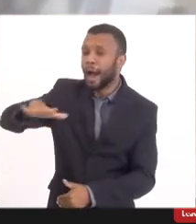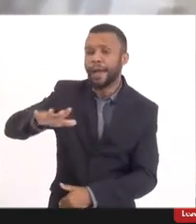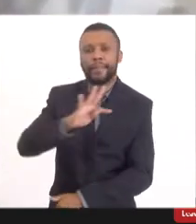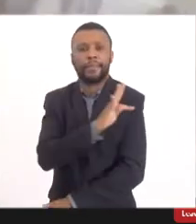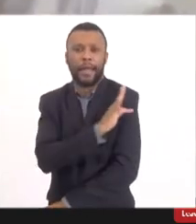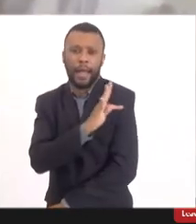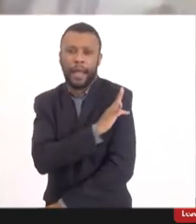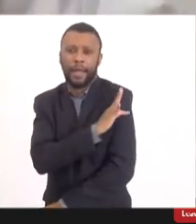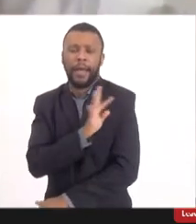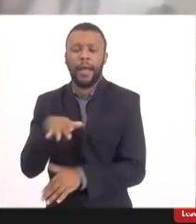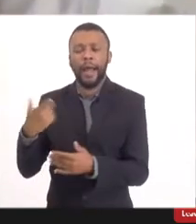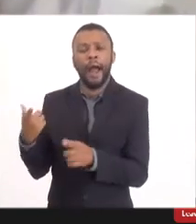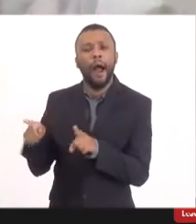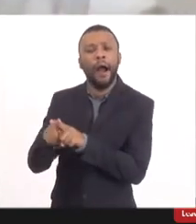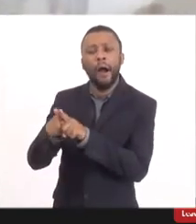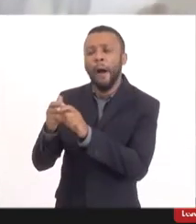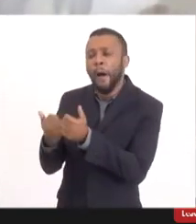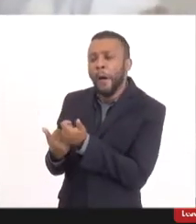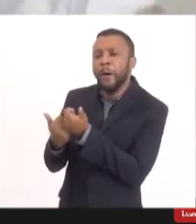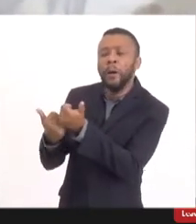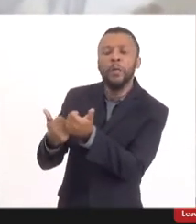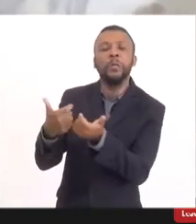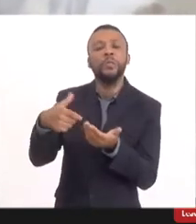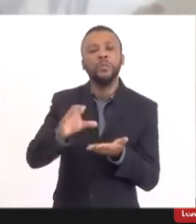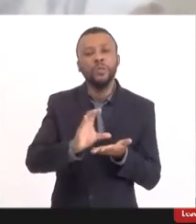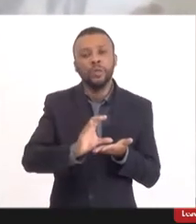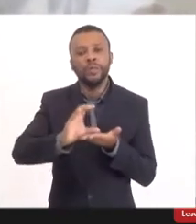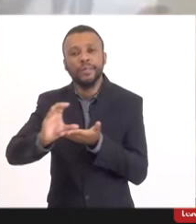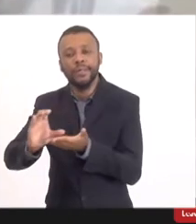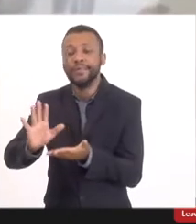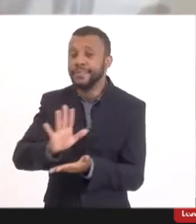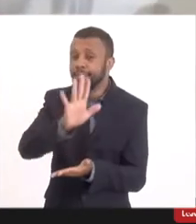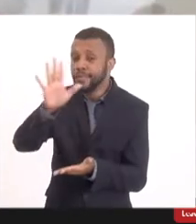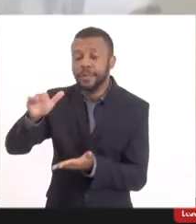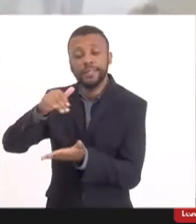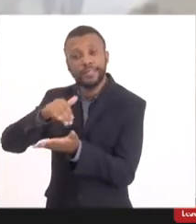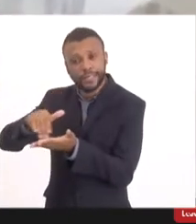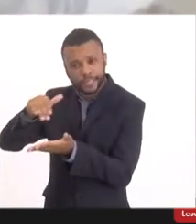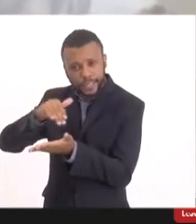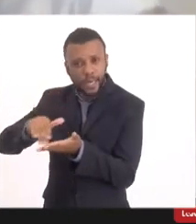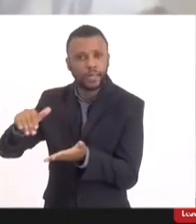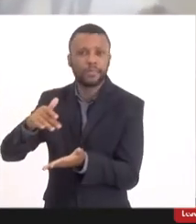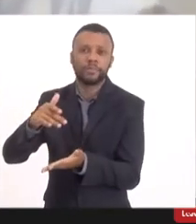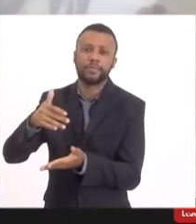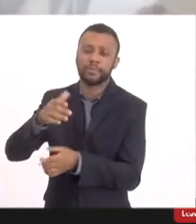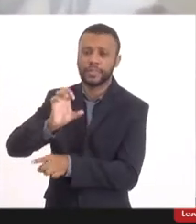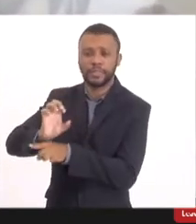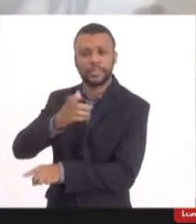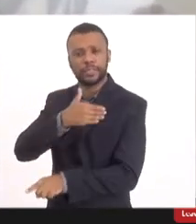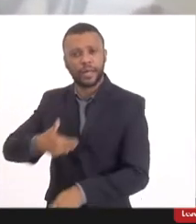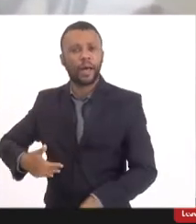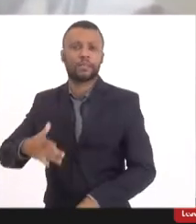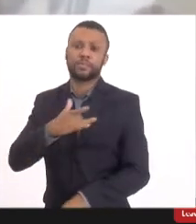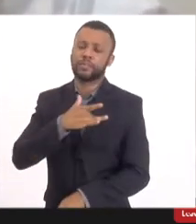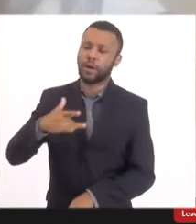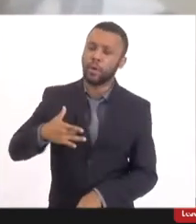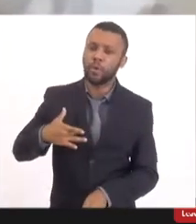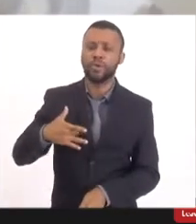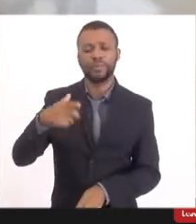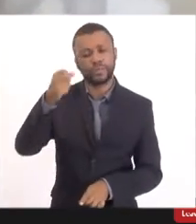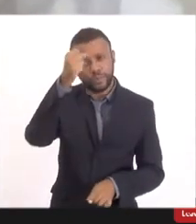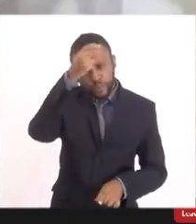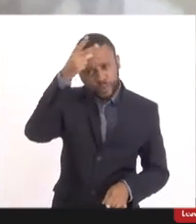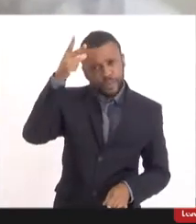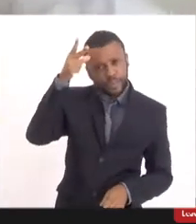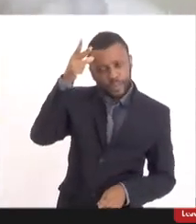e que acessora o Conselho Nacional de Secretários de Estado de Saúde, acessora o Conselho Nacional de Secretários Municipais de Saúde para